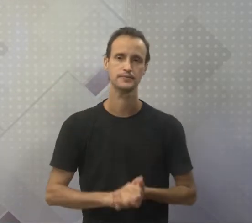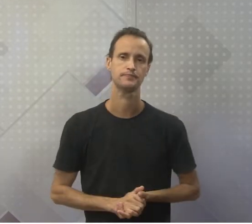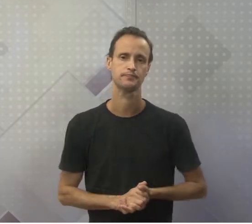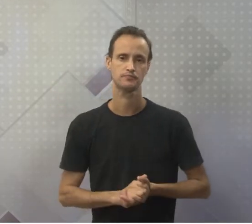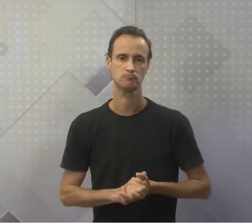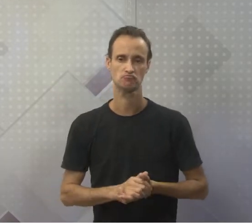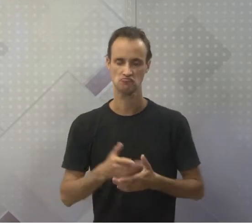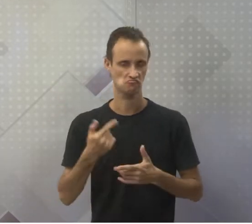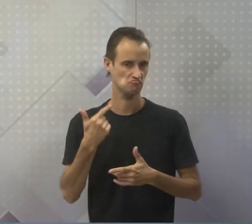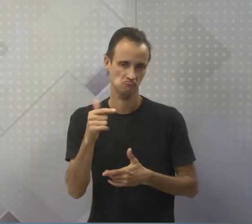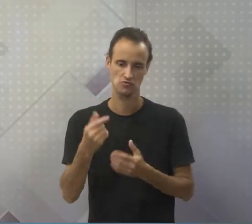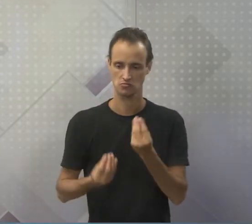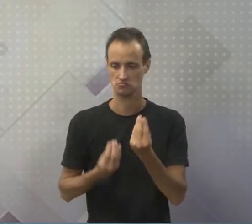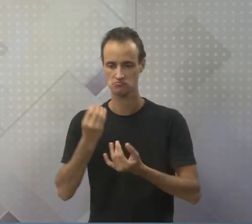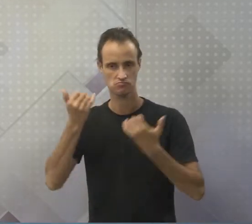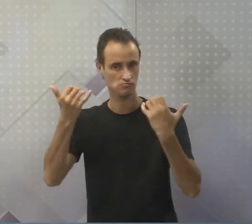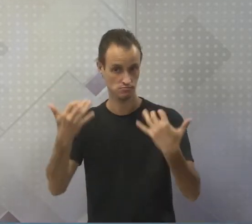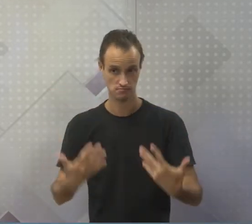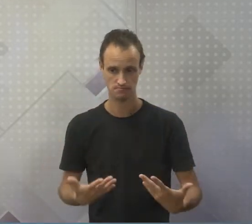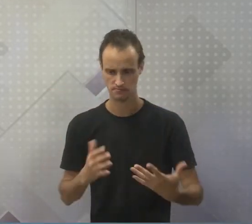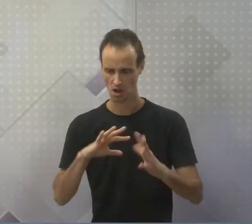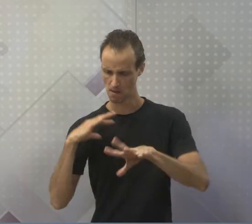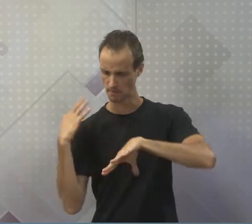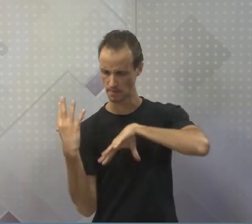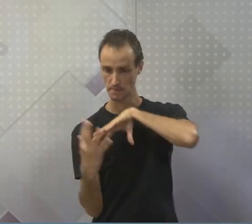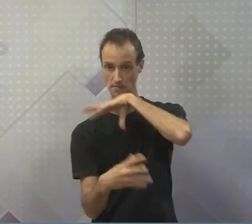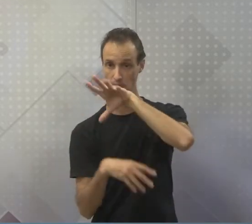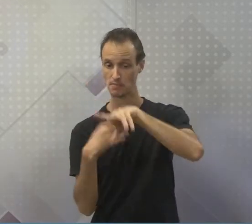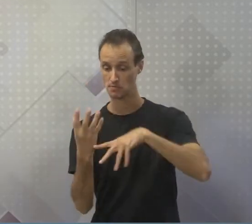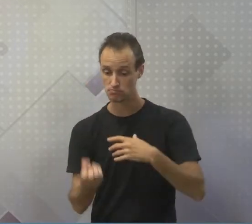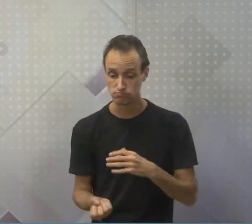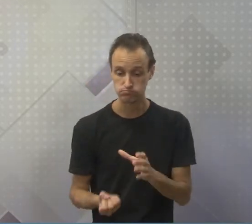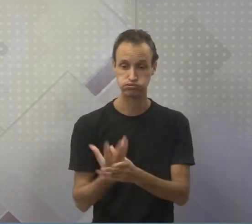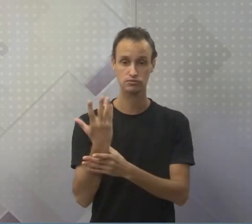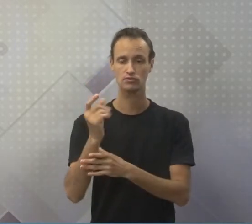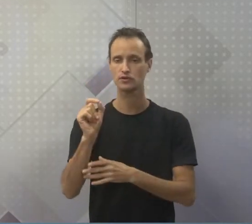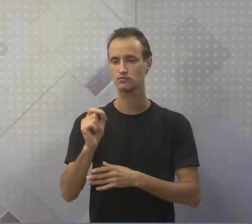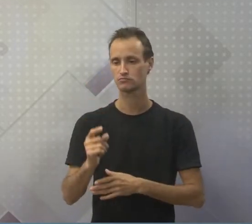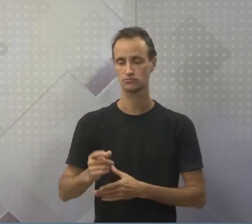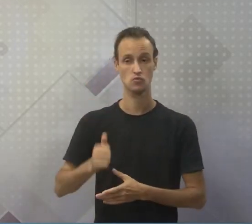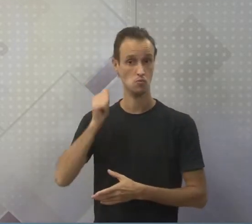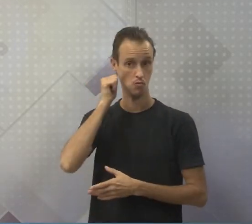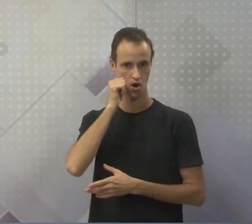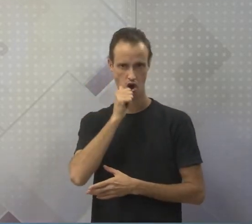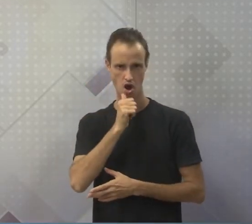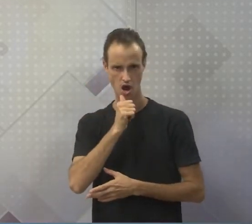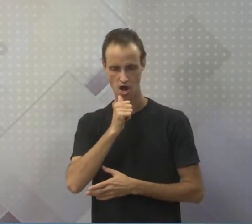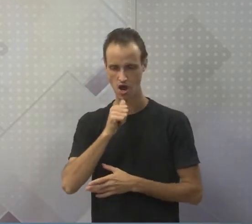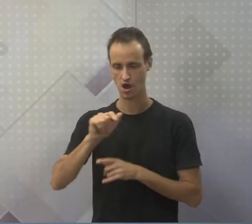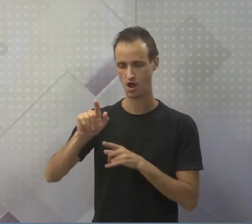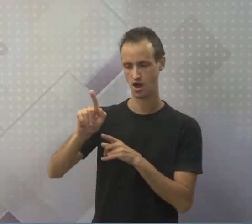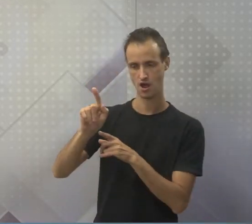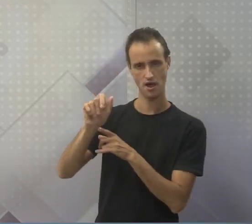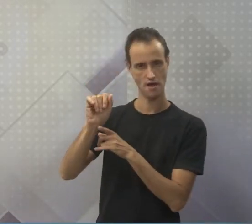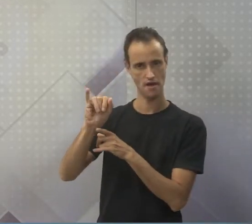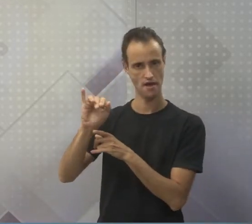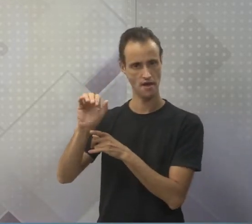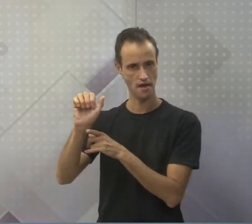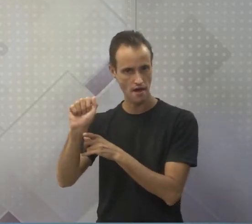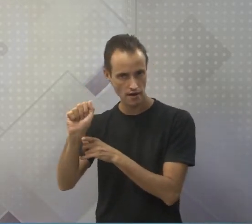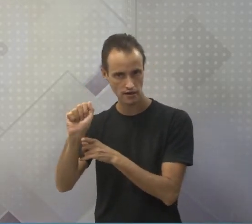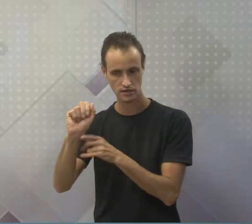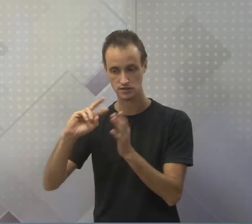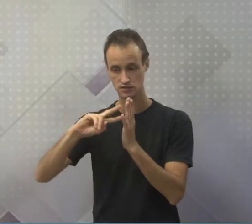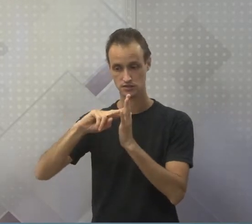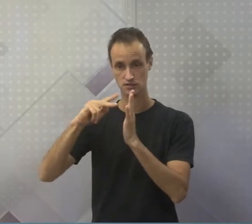Você não explica isso. E desse caos surge uma mulher chamada de Gaia, que